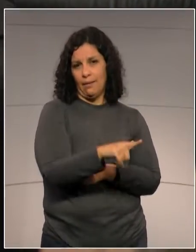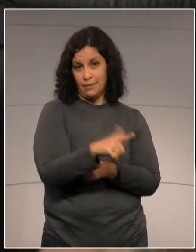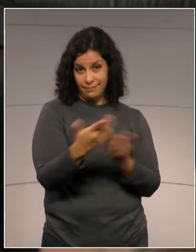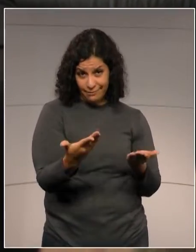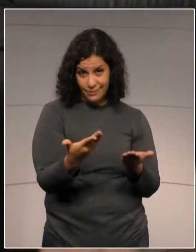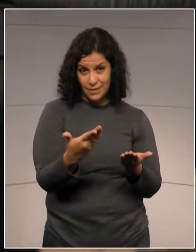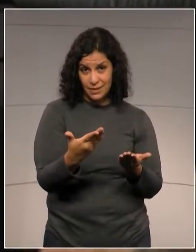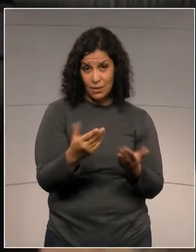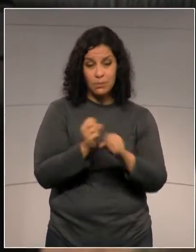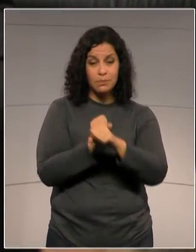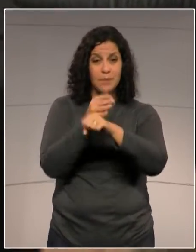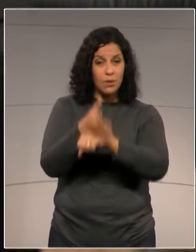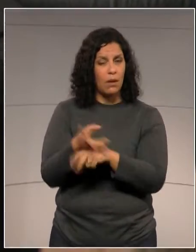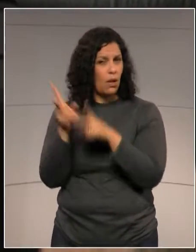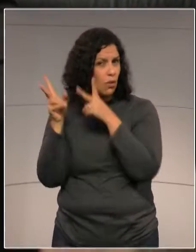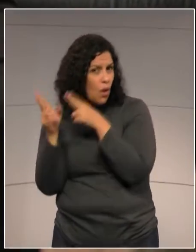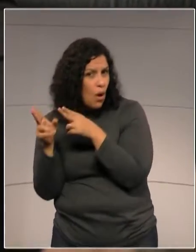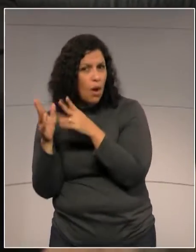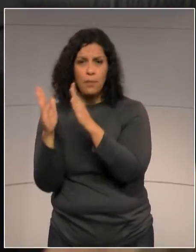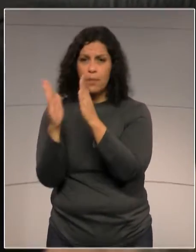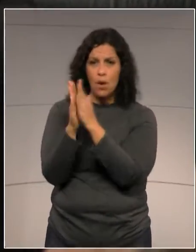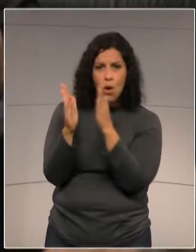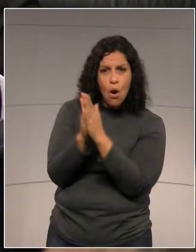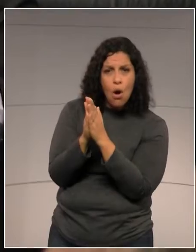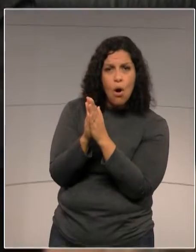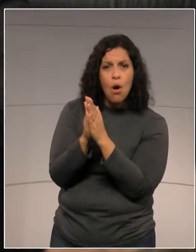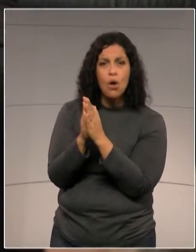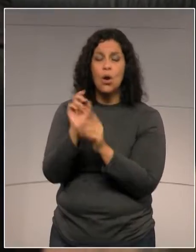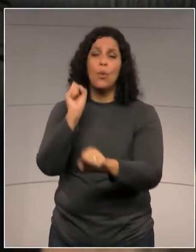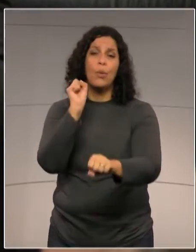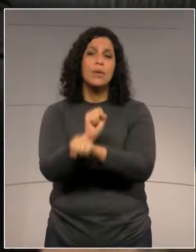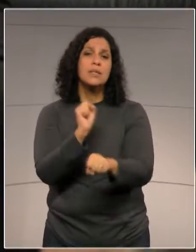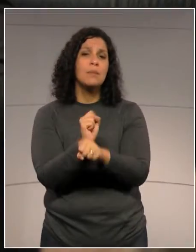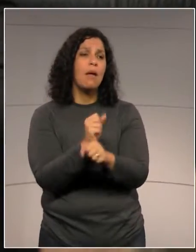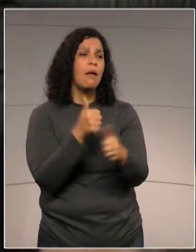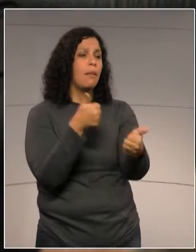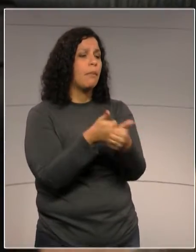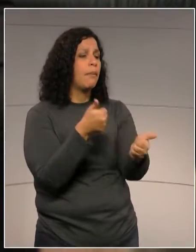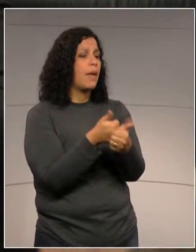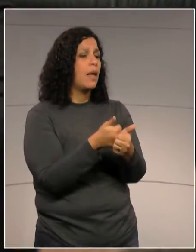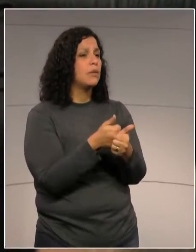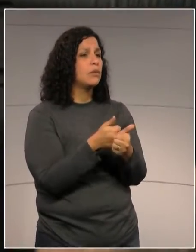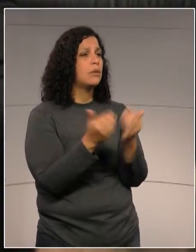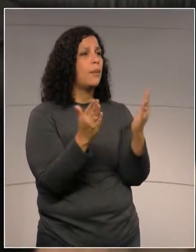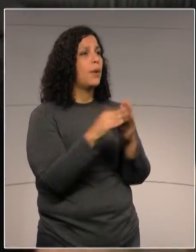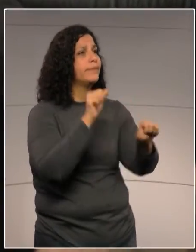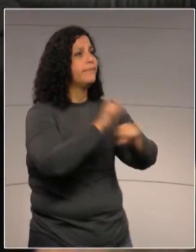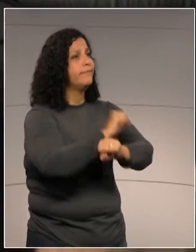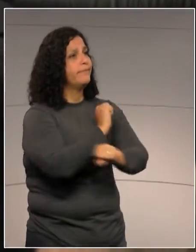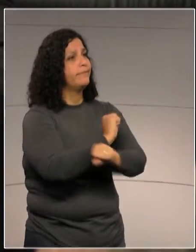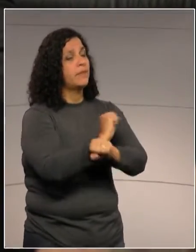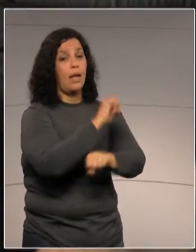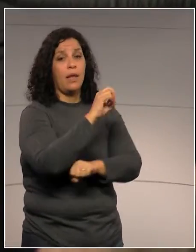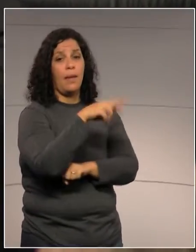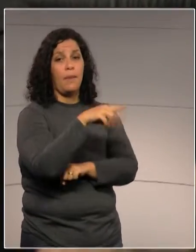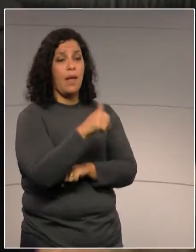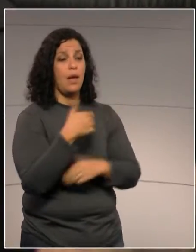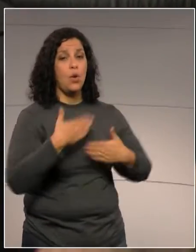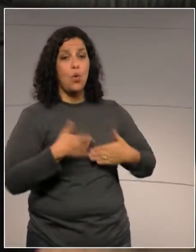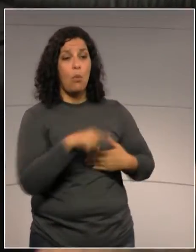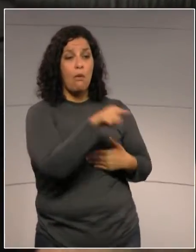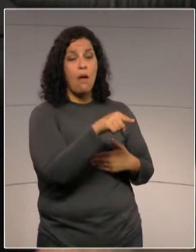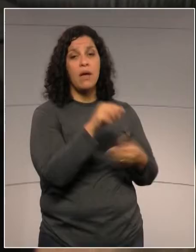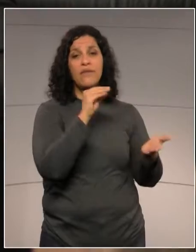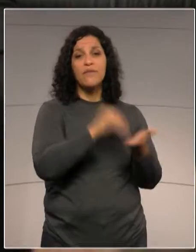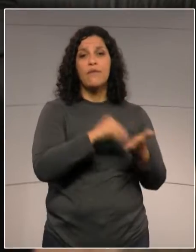Passam a noite dormindo, orando, ou vão esperar na porta do IML, agoniado, com o corpo lá dentro, e